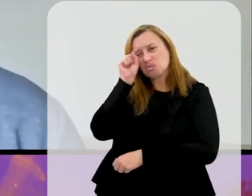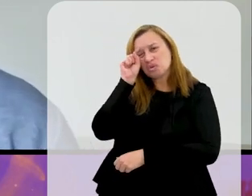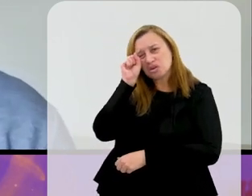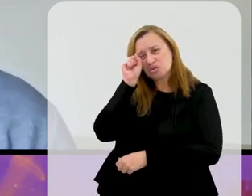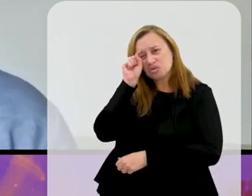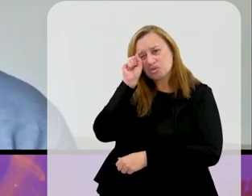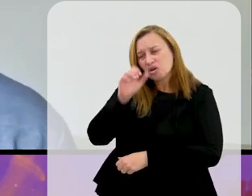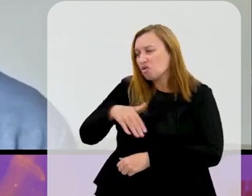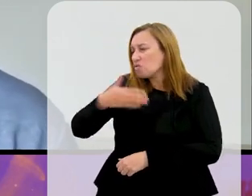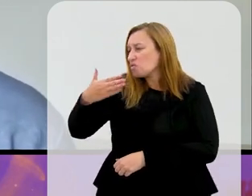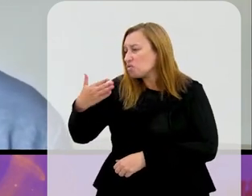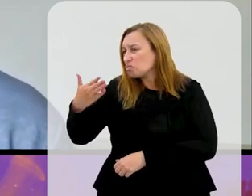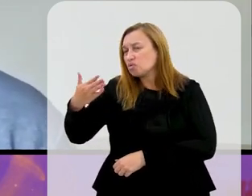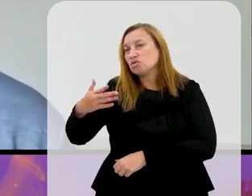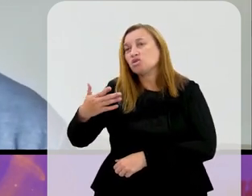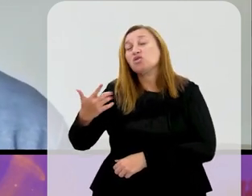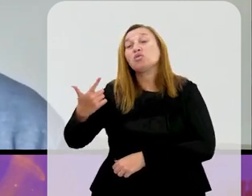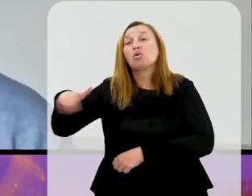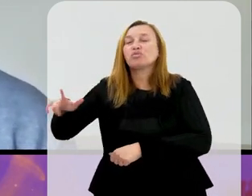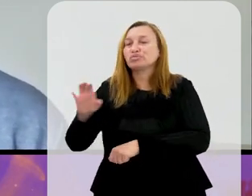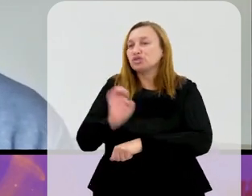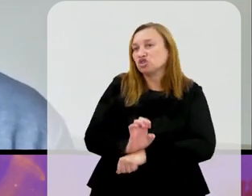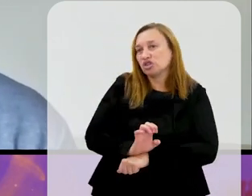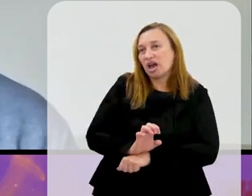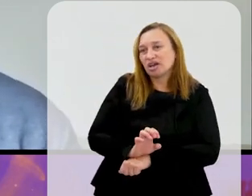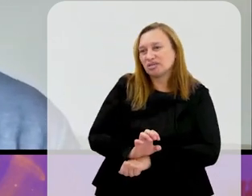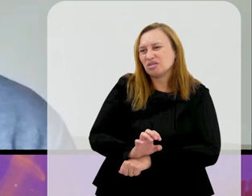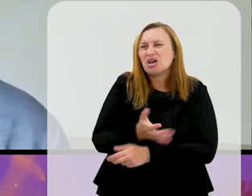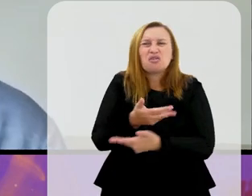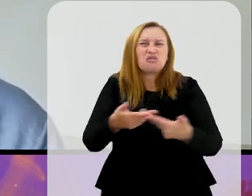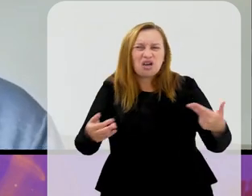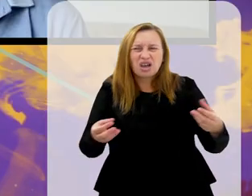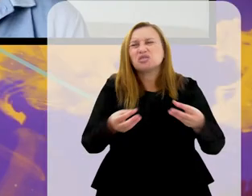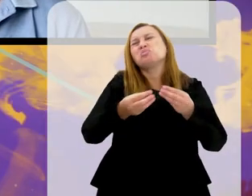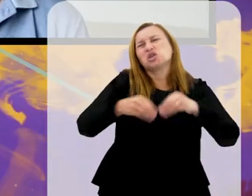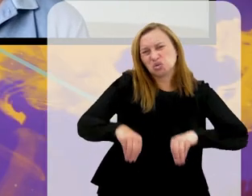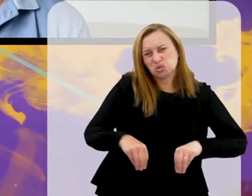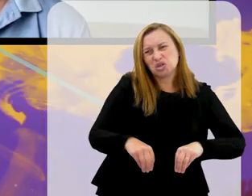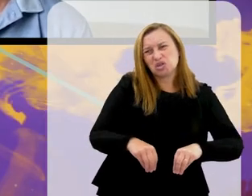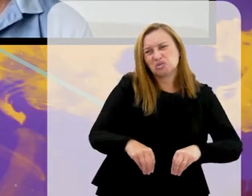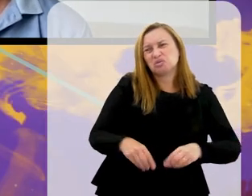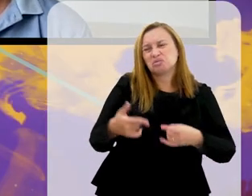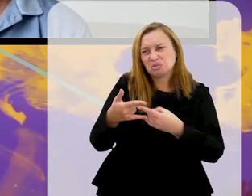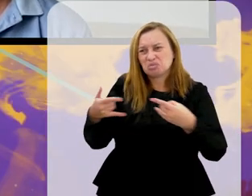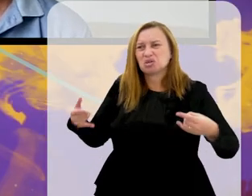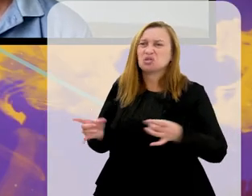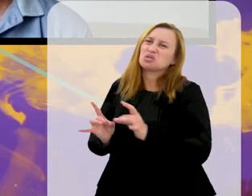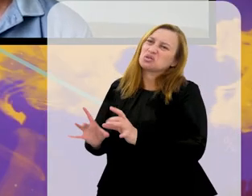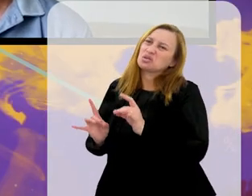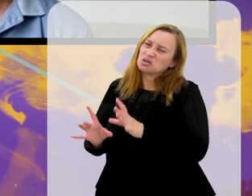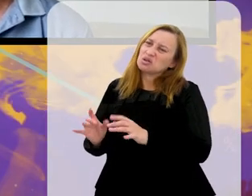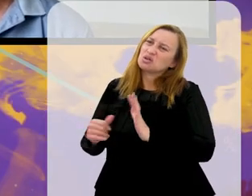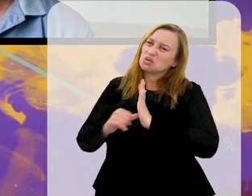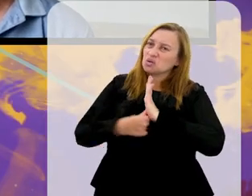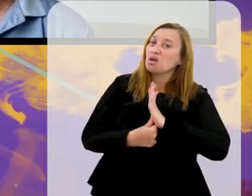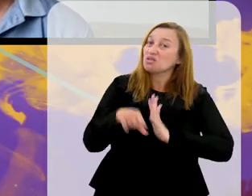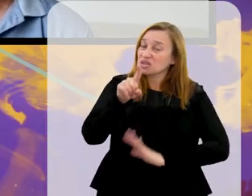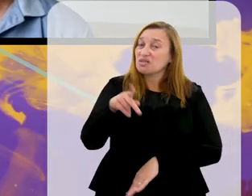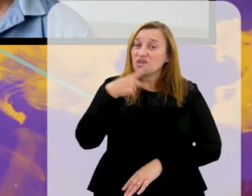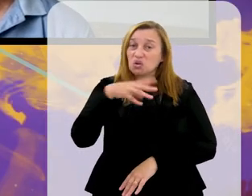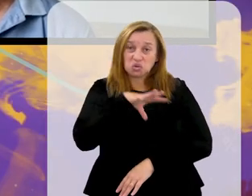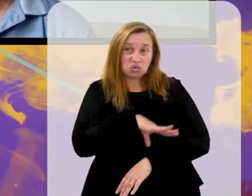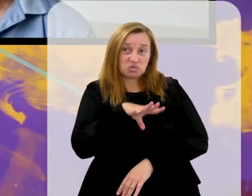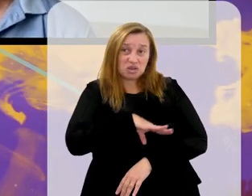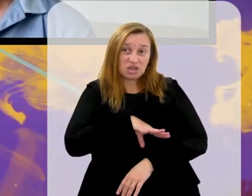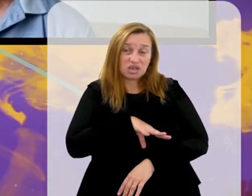jogo... Uma série de contratempos também, que vem junto com esse dinheirinho que chega para a bilheteria dos clubes. Até porque você falou do